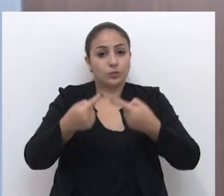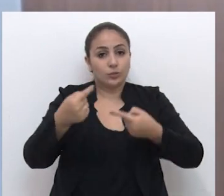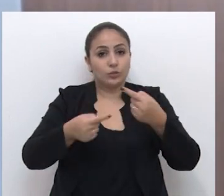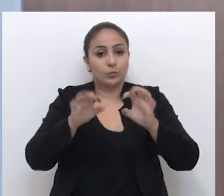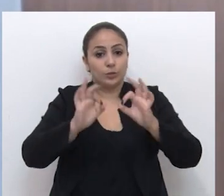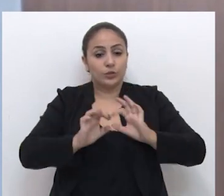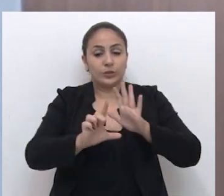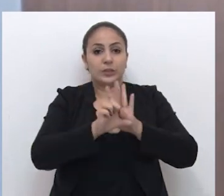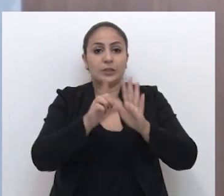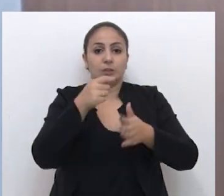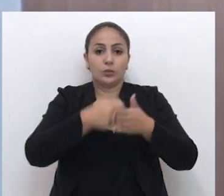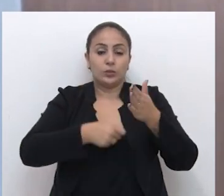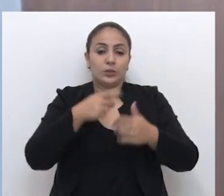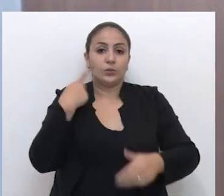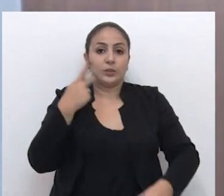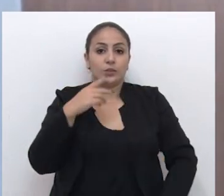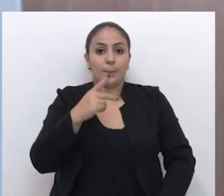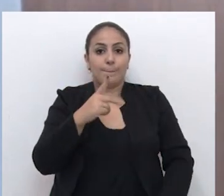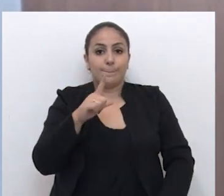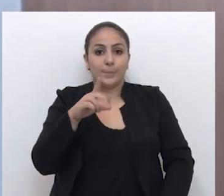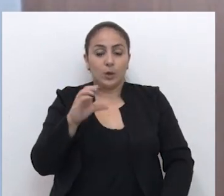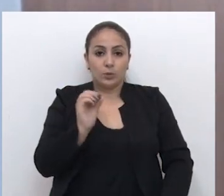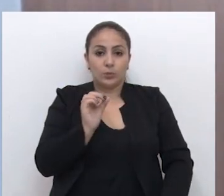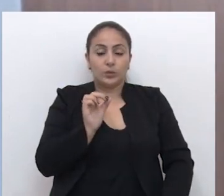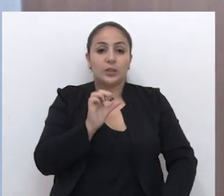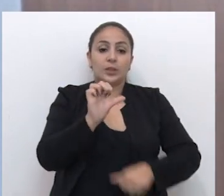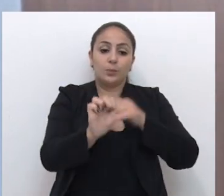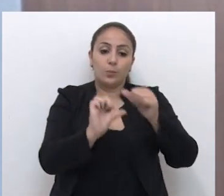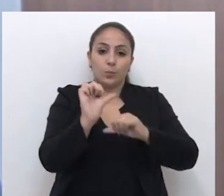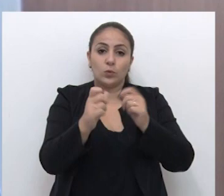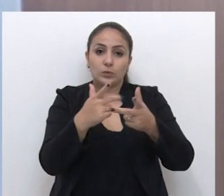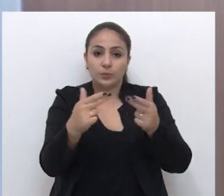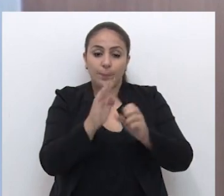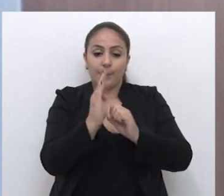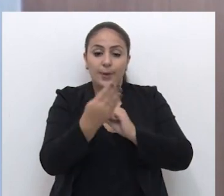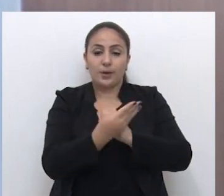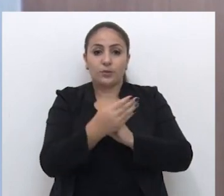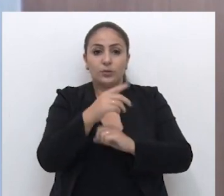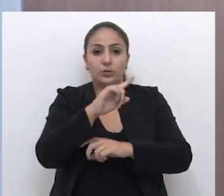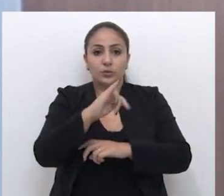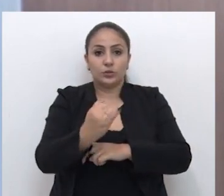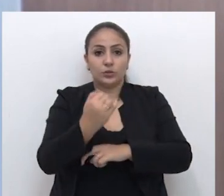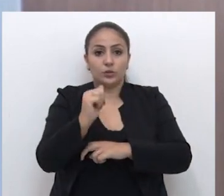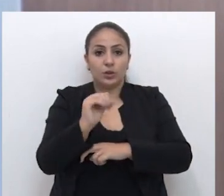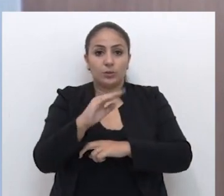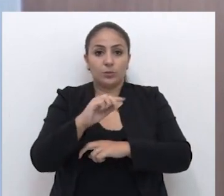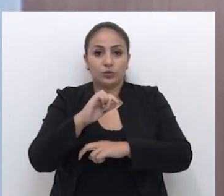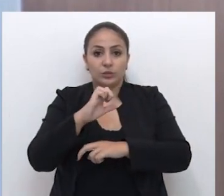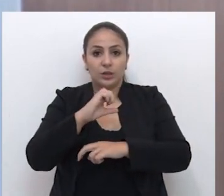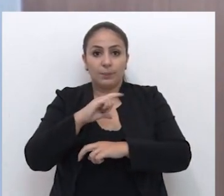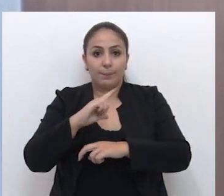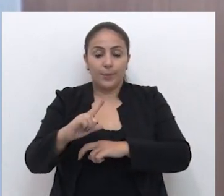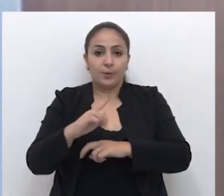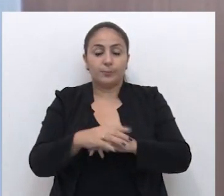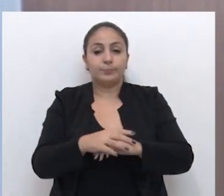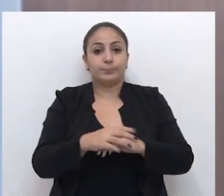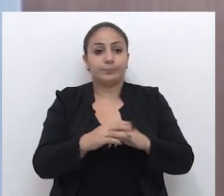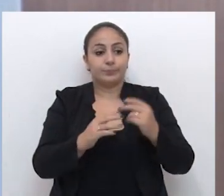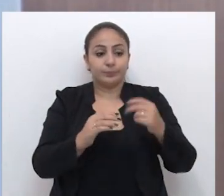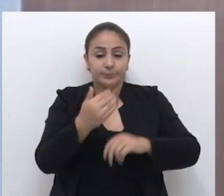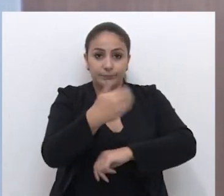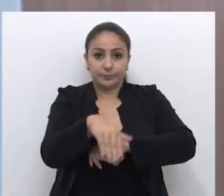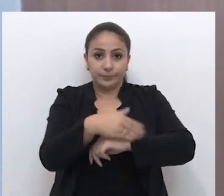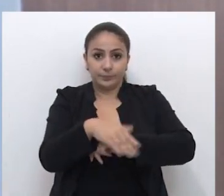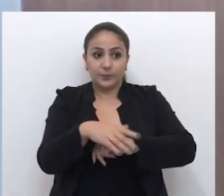vereador Paulo Neckli, que muda o zoneamento no bairro Jaboticabau, de uma rua lá, onde tem dois empresários que estão interessados em uma área,